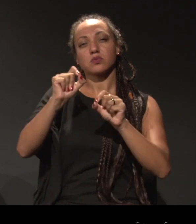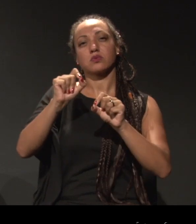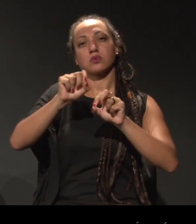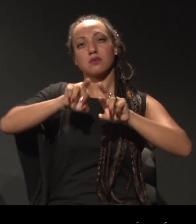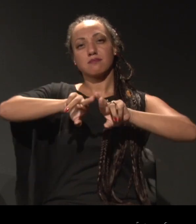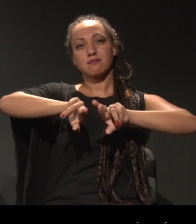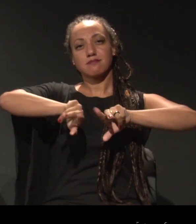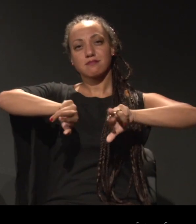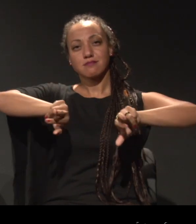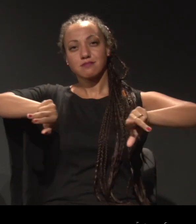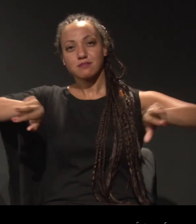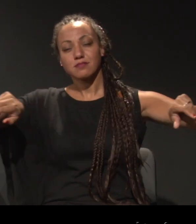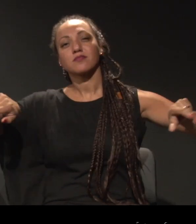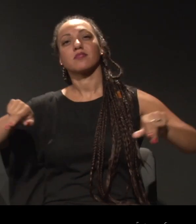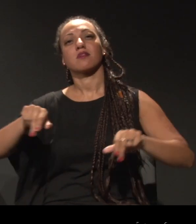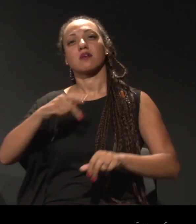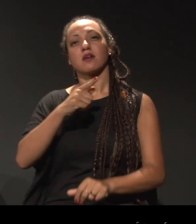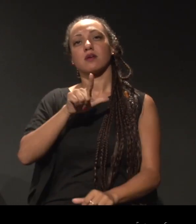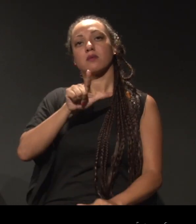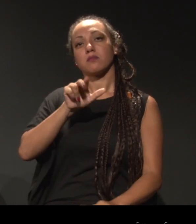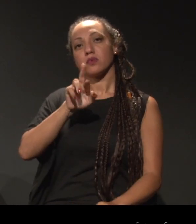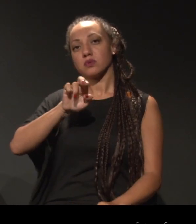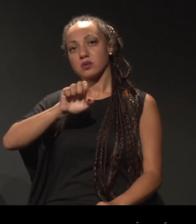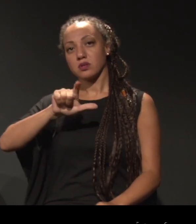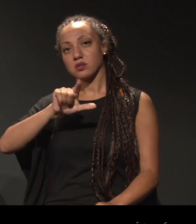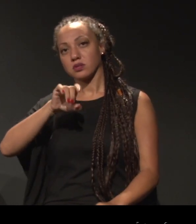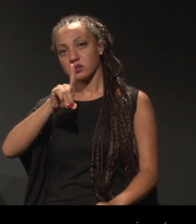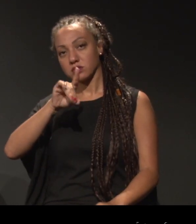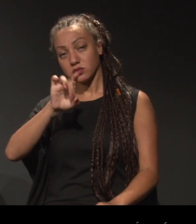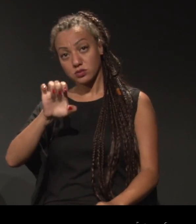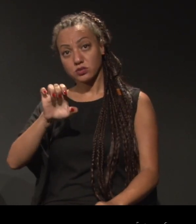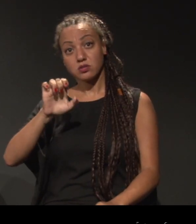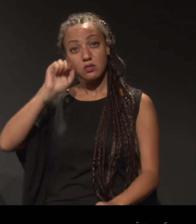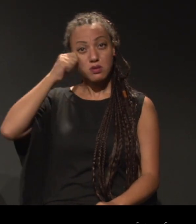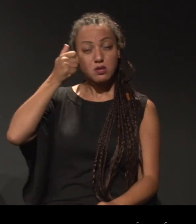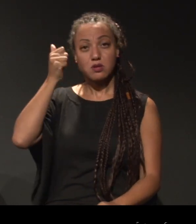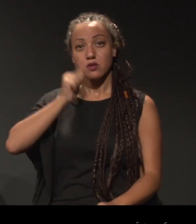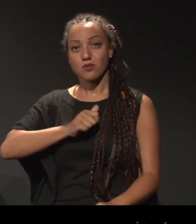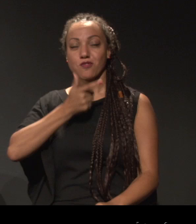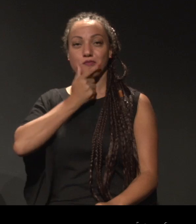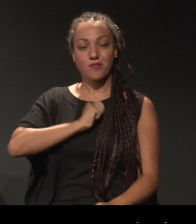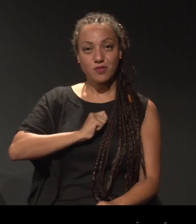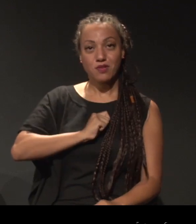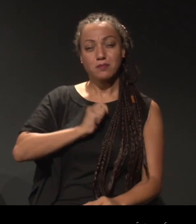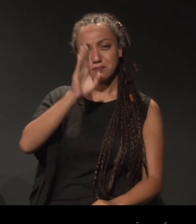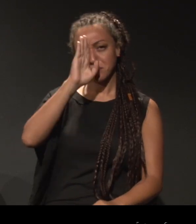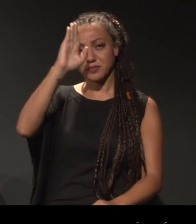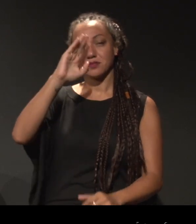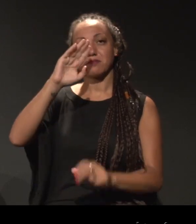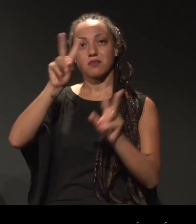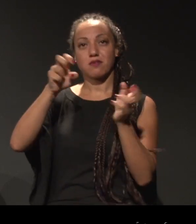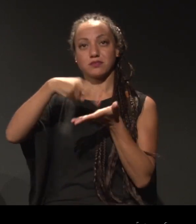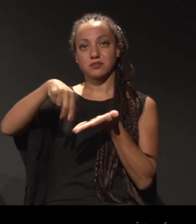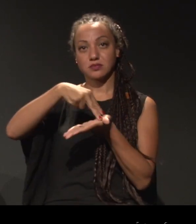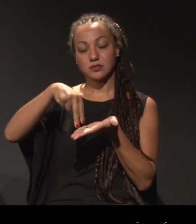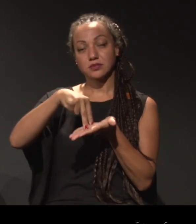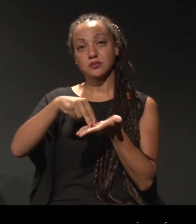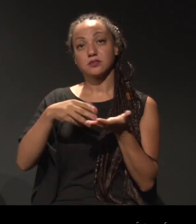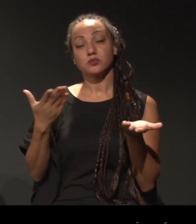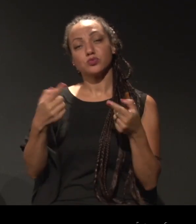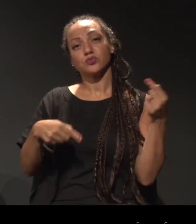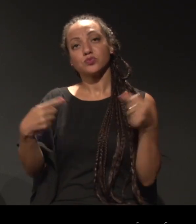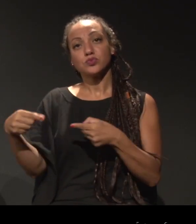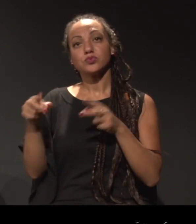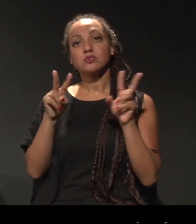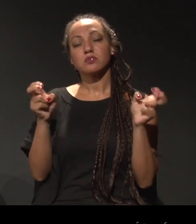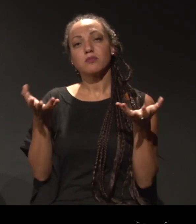as nossas diversidades enquanto negras e negras nessas áreas de expressão, e hoje especificamente na dança. E, para discutir um pouco sobre isso,